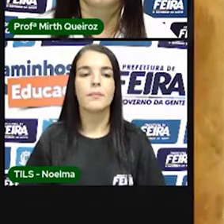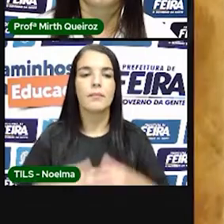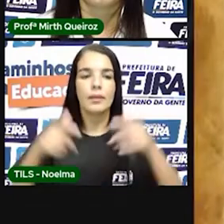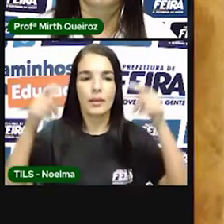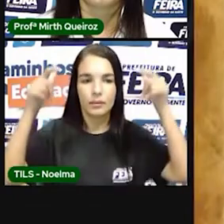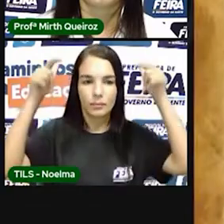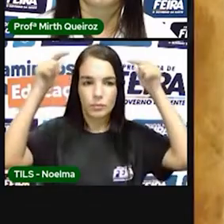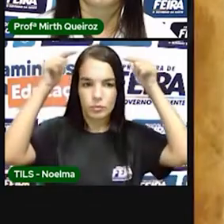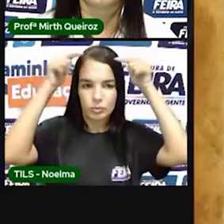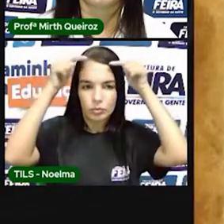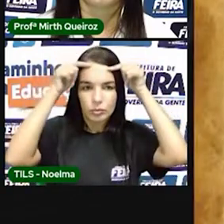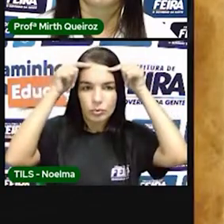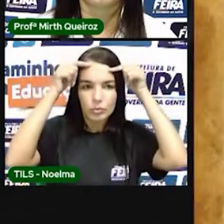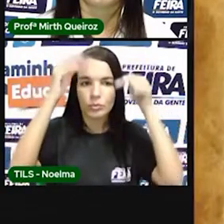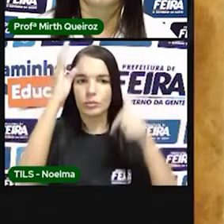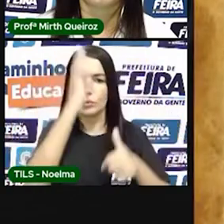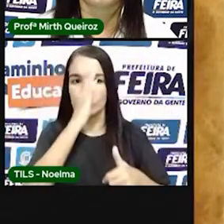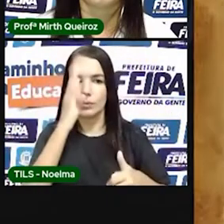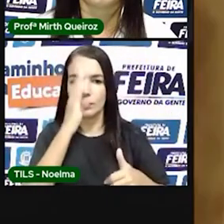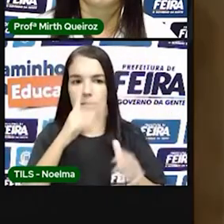que vamos falar na aula de hoje.